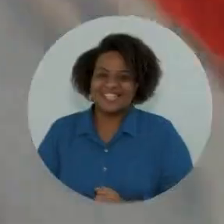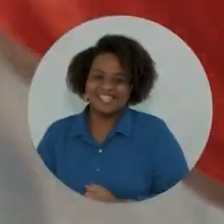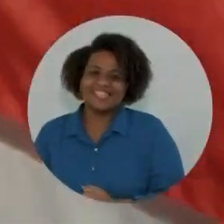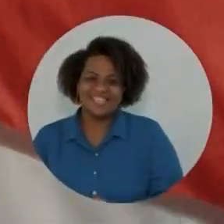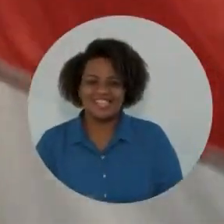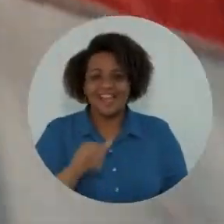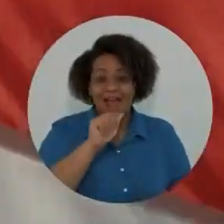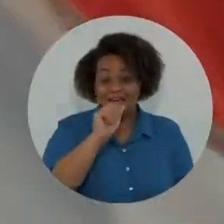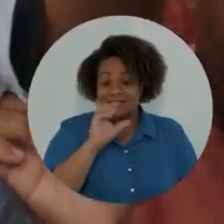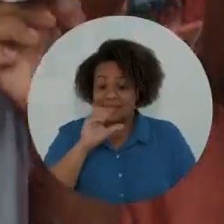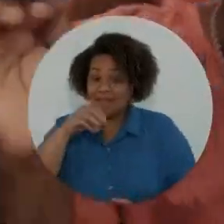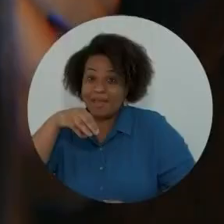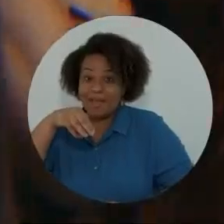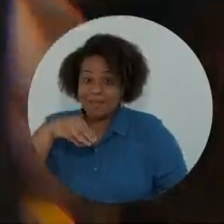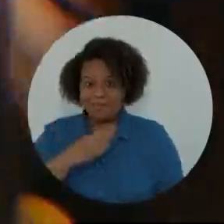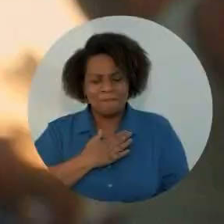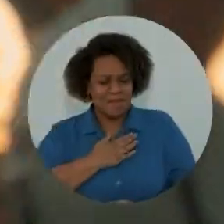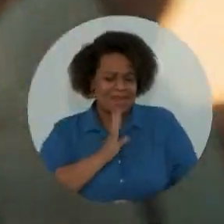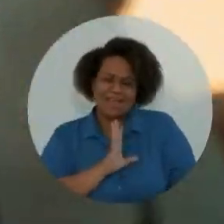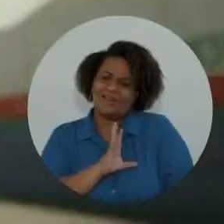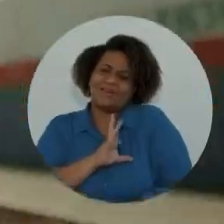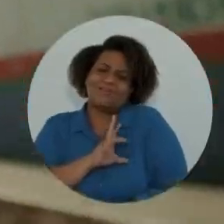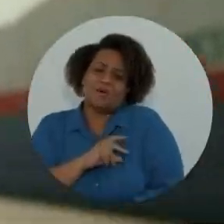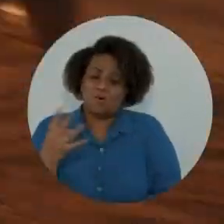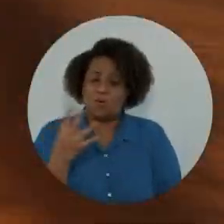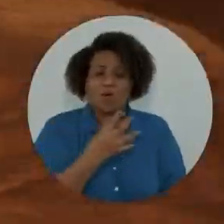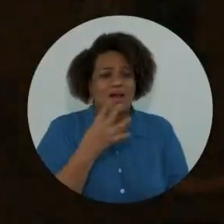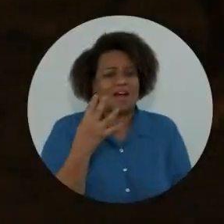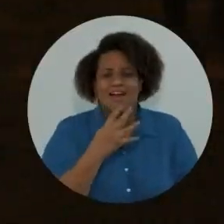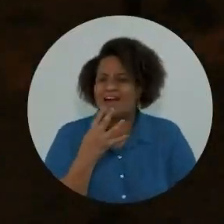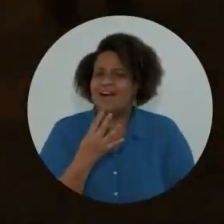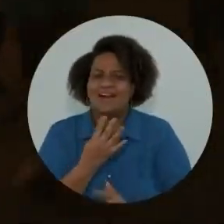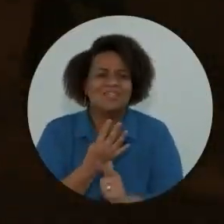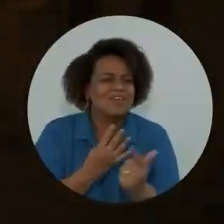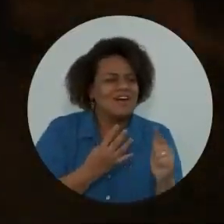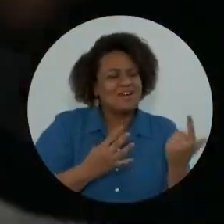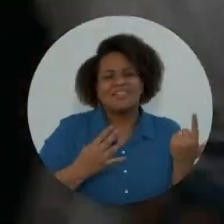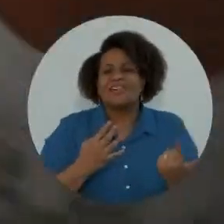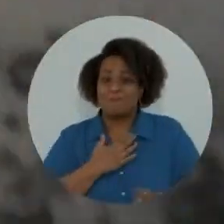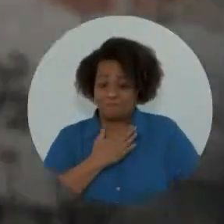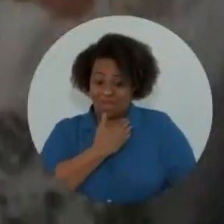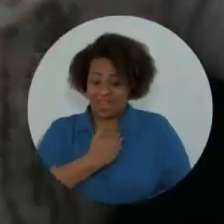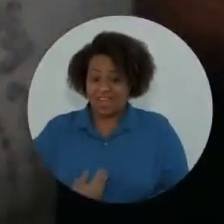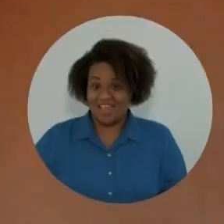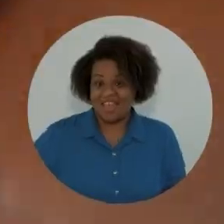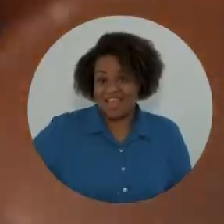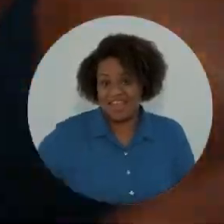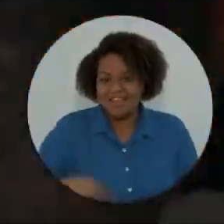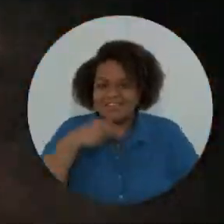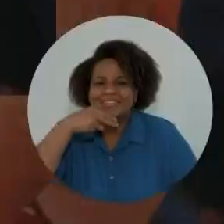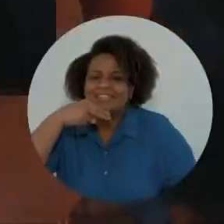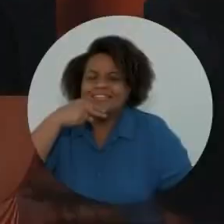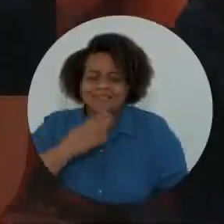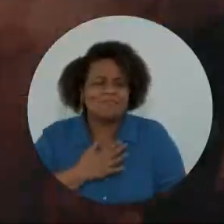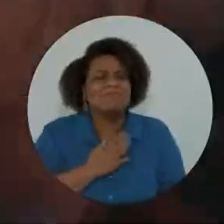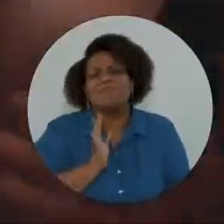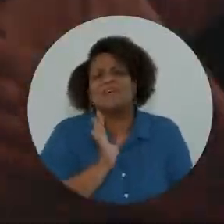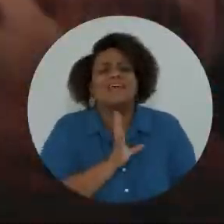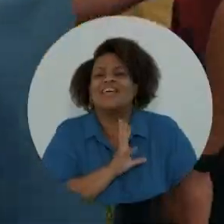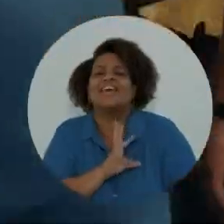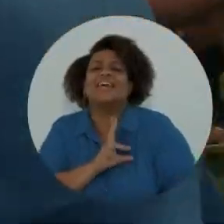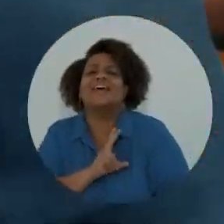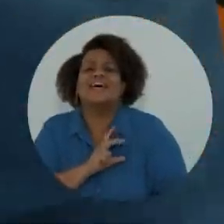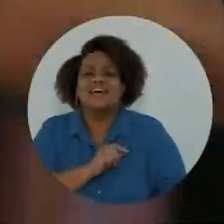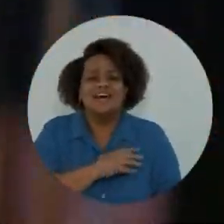A ACM, meu amor, é 44, bora meu governador. A ACM, meu amor,